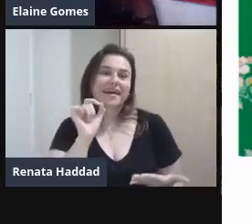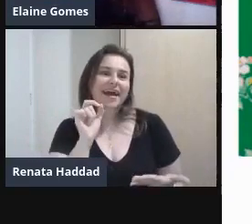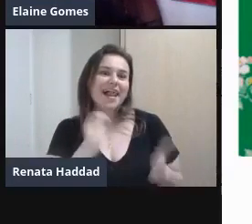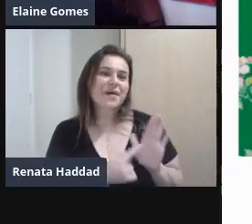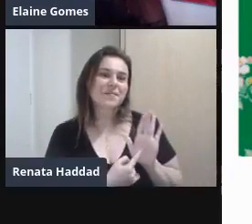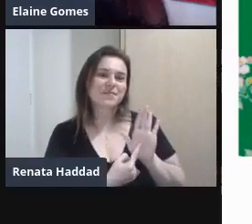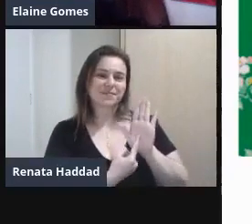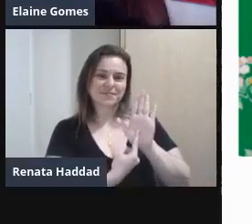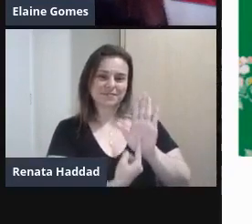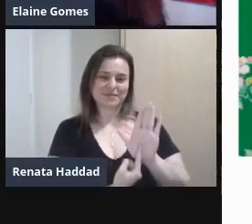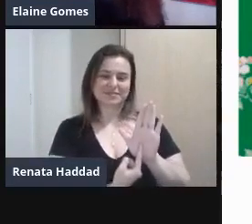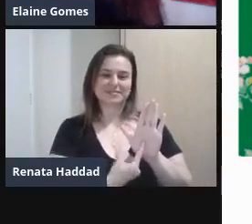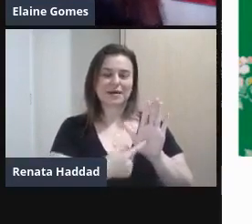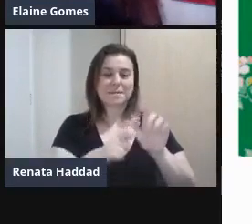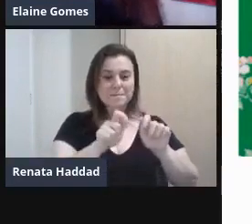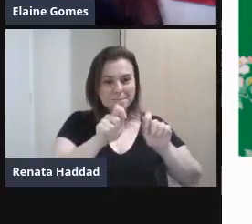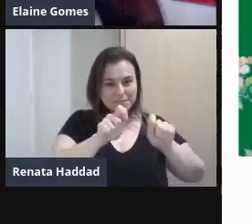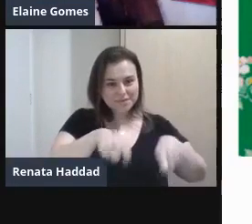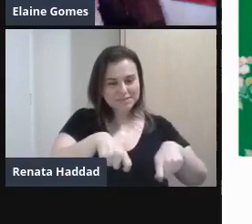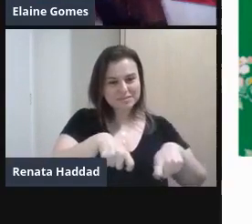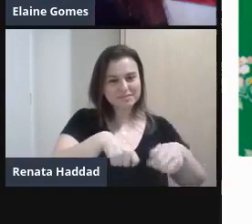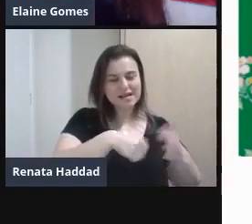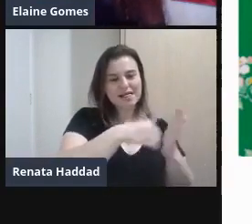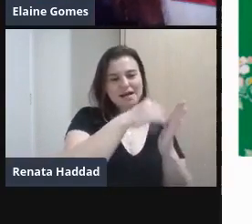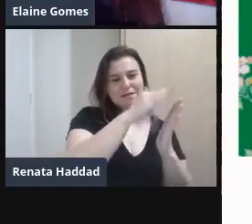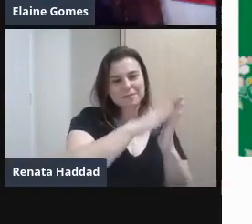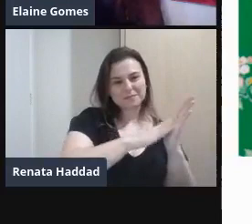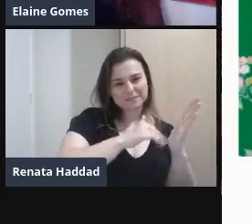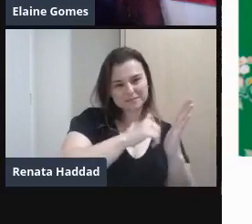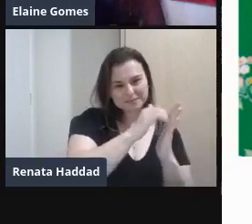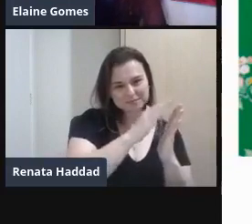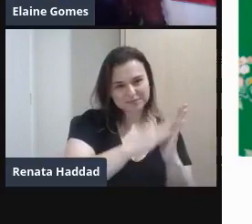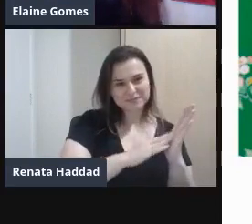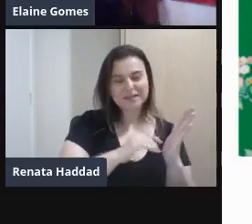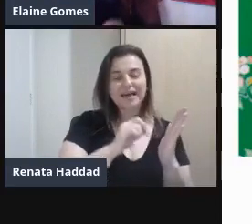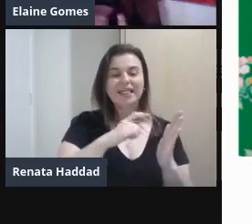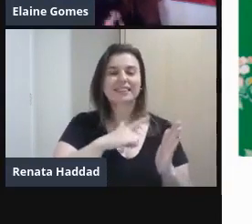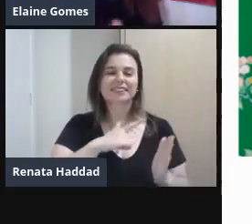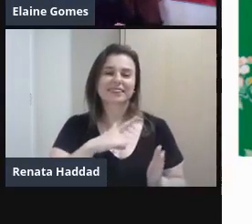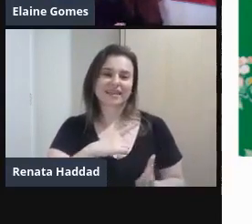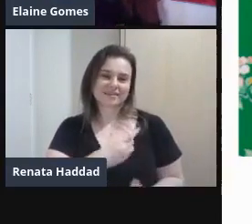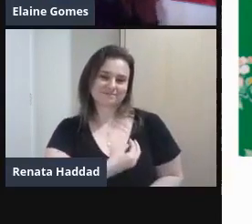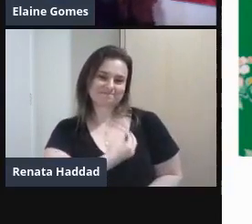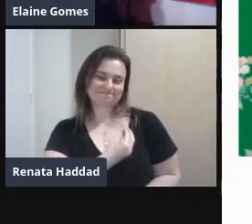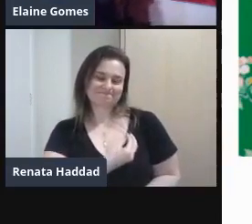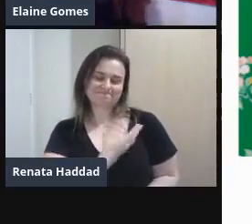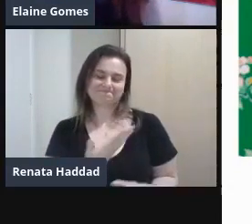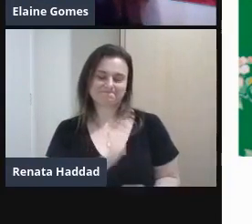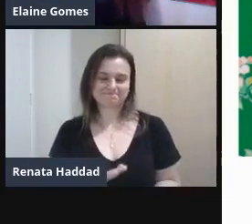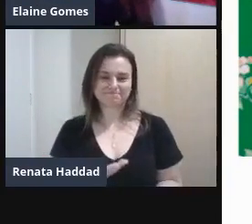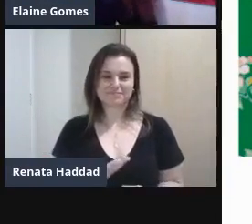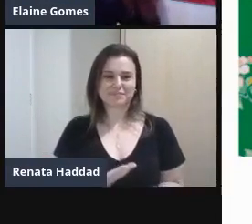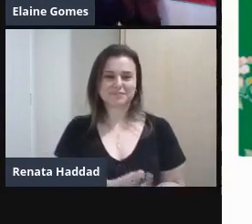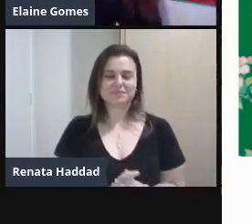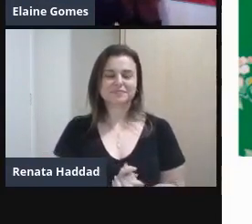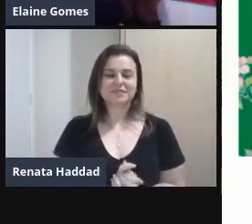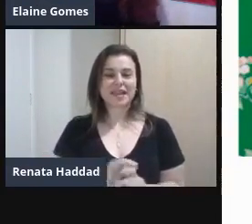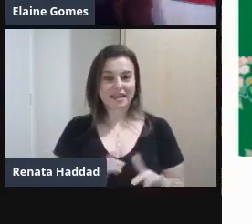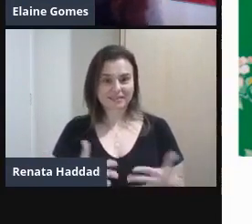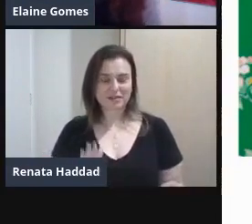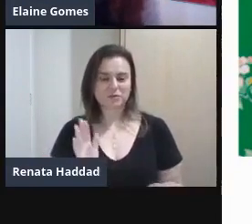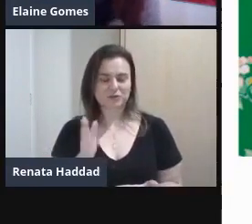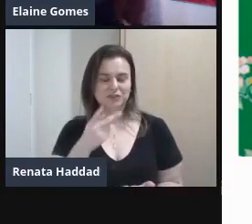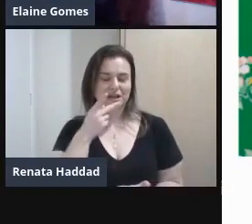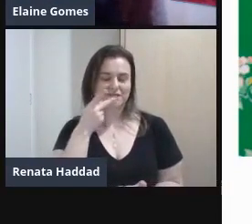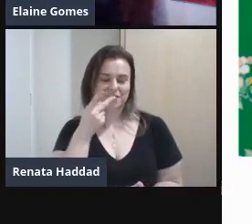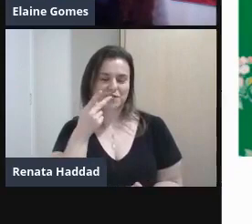possibilidade Da pintura Das artes biográficas Então A gente falou Da Regina Silveira